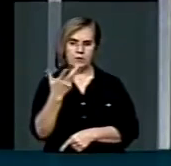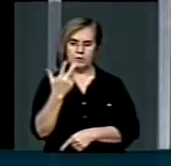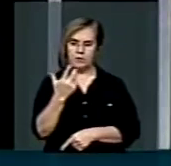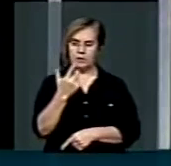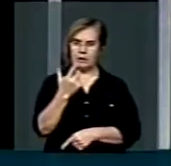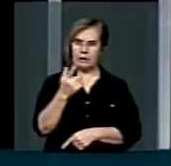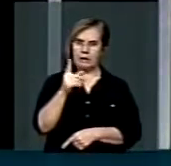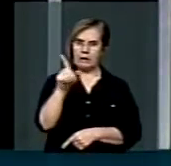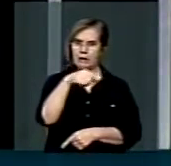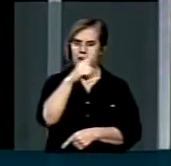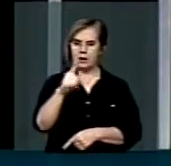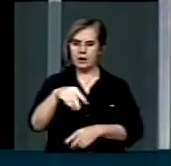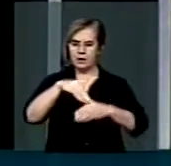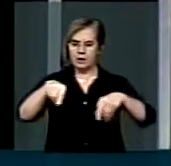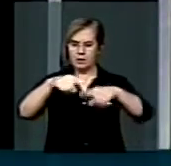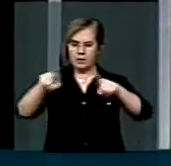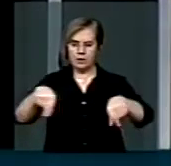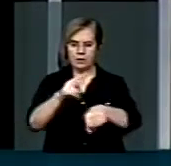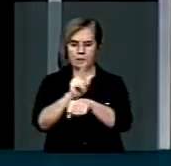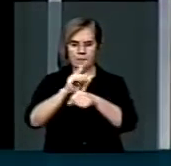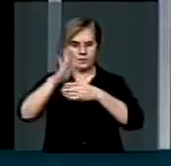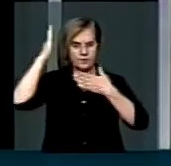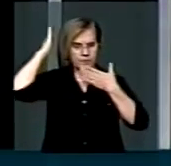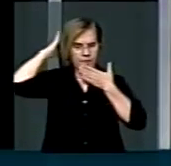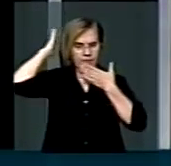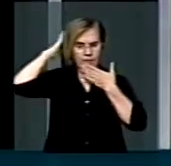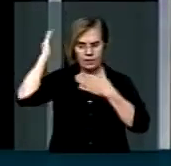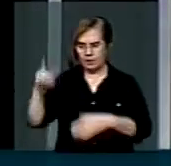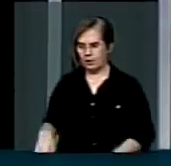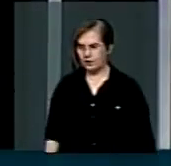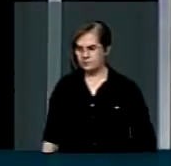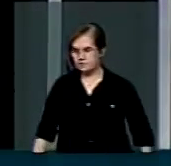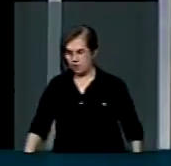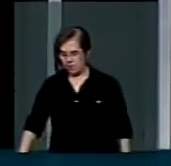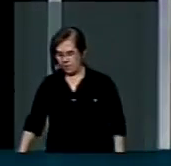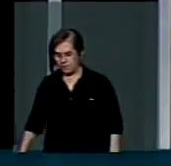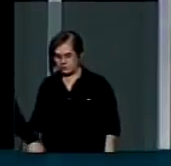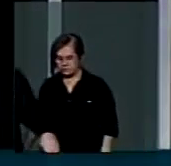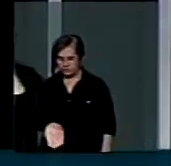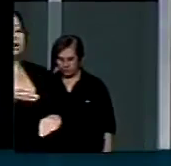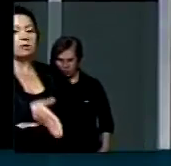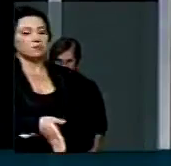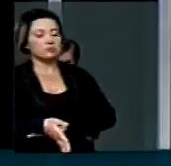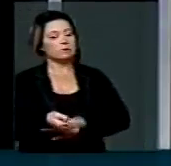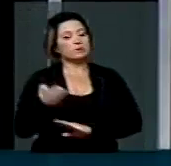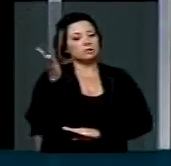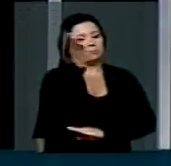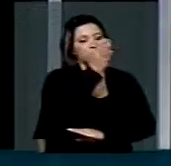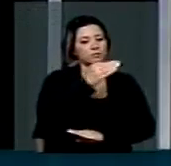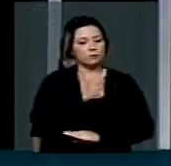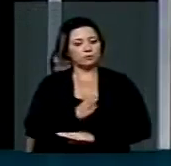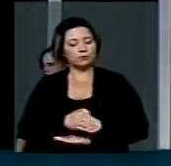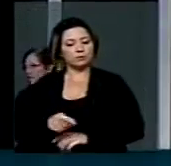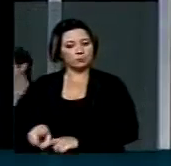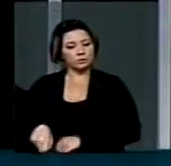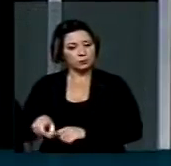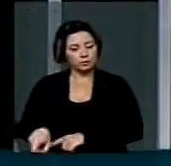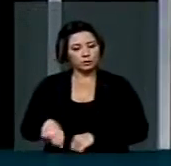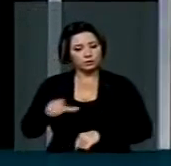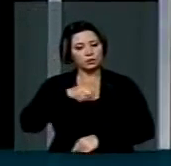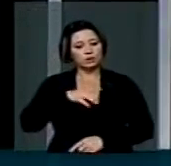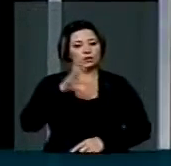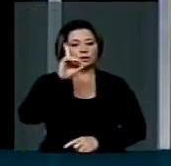a demarcação das terras indígenas, avançar a fronteira agrícola, impedir que eles tenham seus direitos